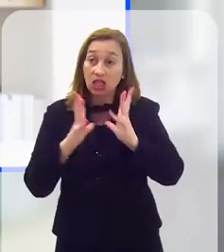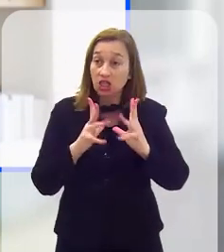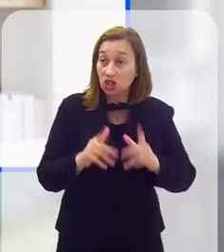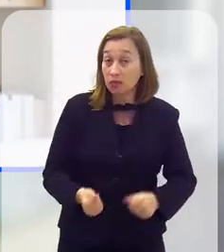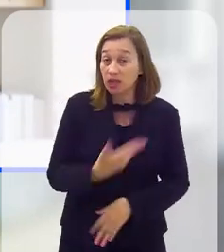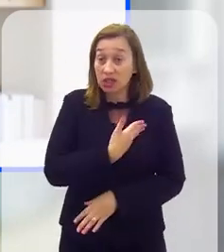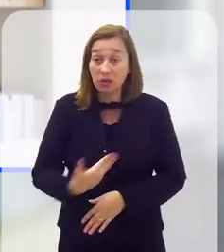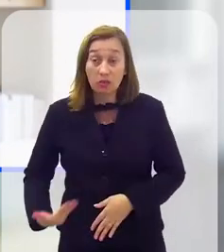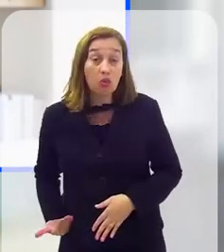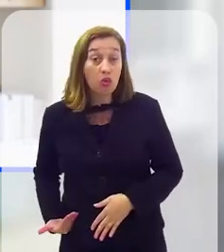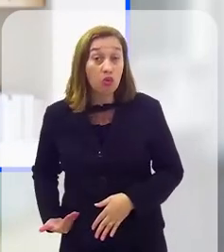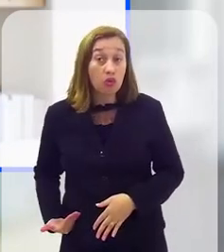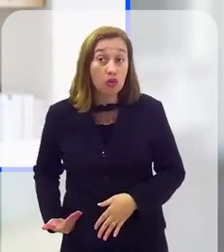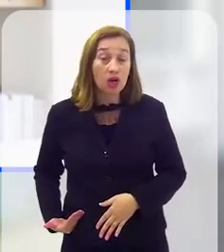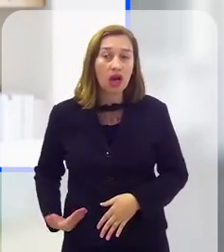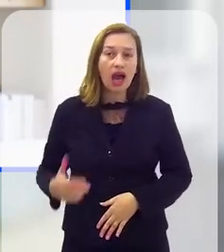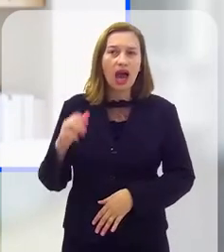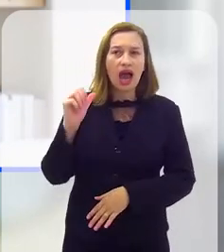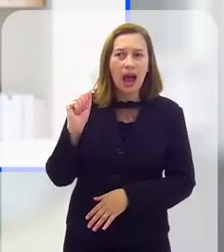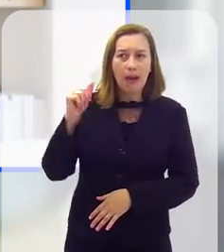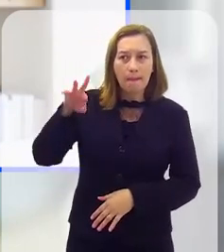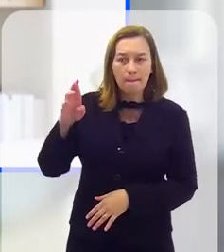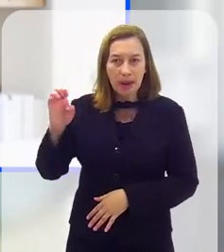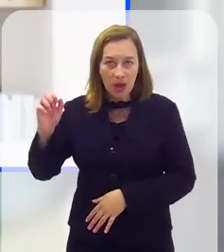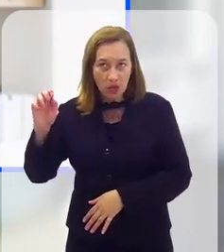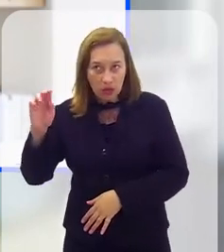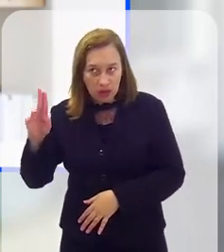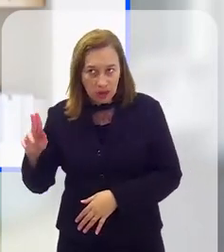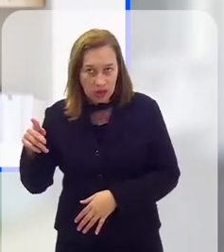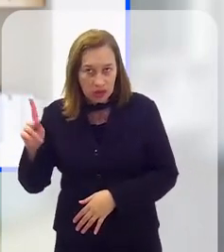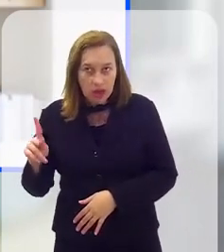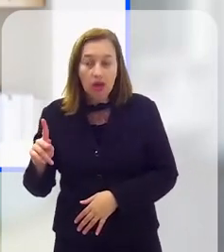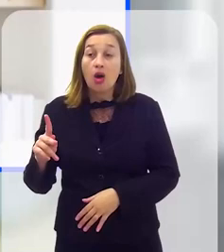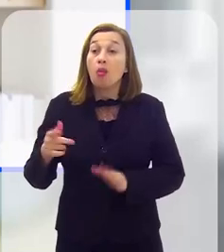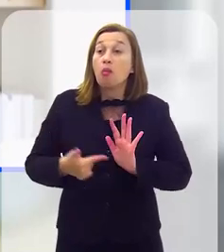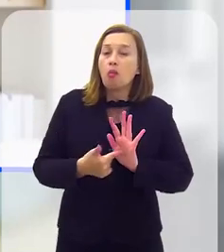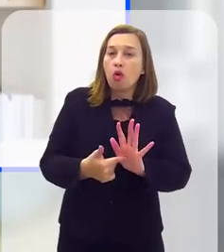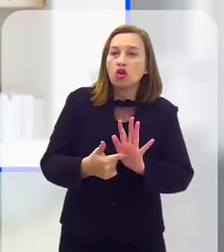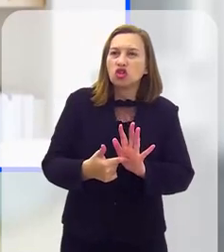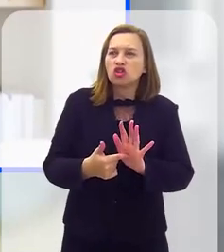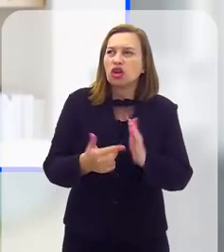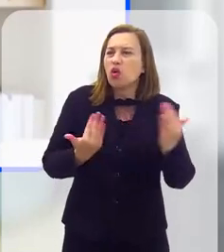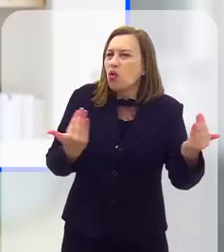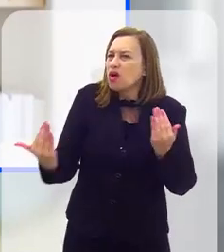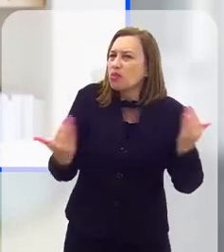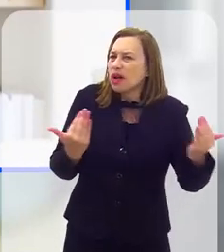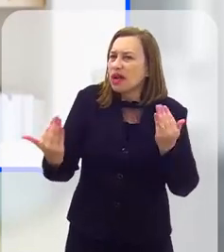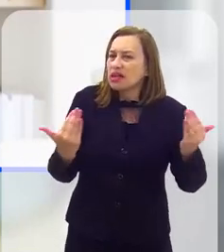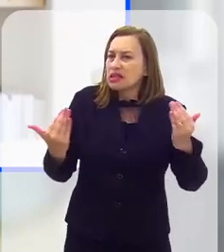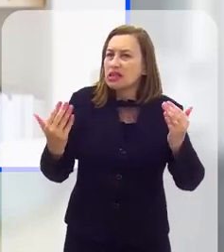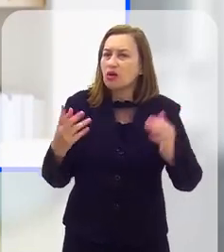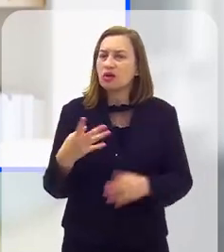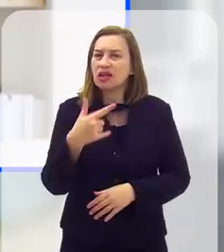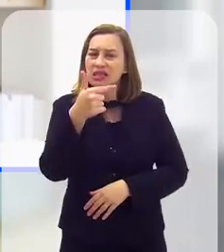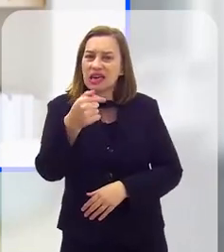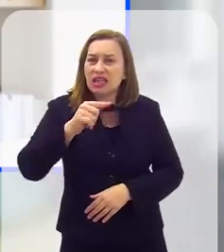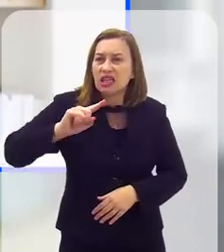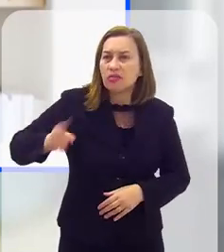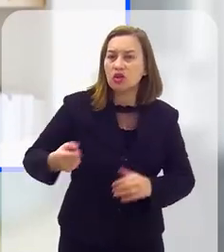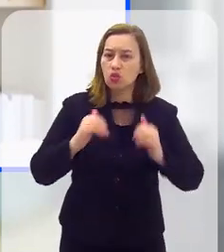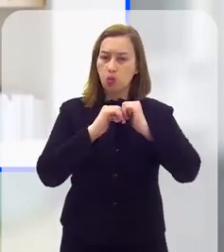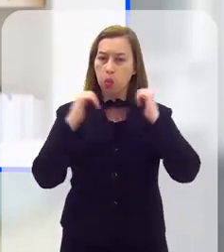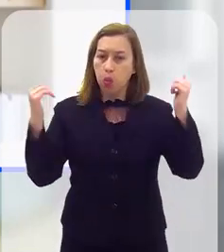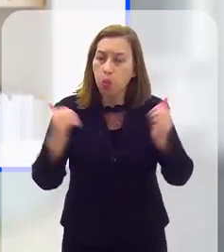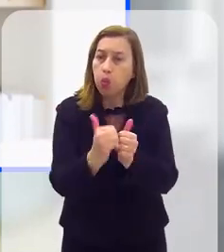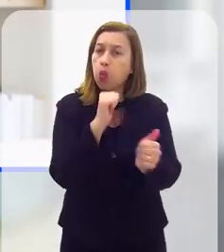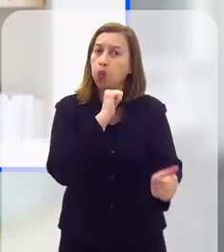Limpeza Pública e Resíduos Especiais, a Abrelp. Isso é o equivalente a 7 mil campos de futebol, ou seja, 30